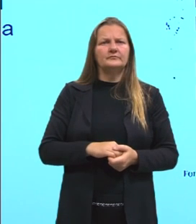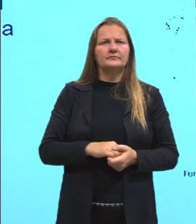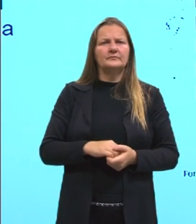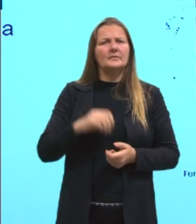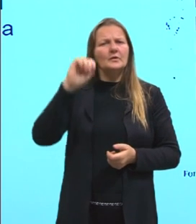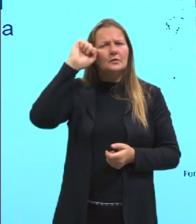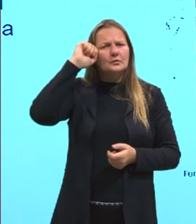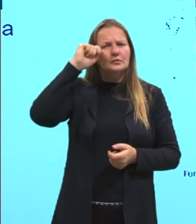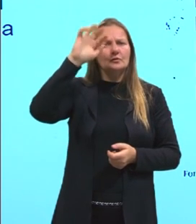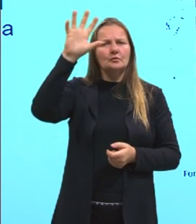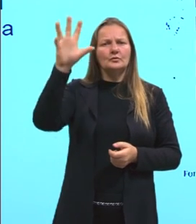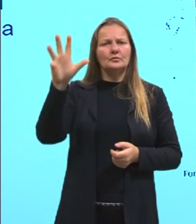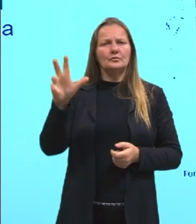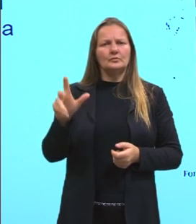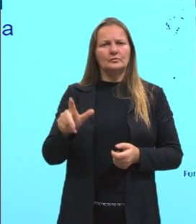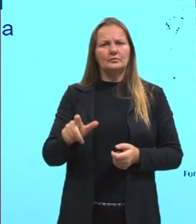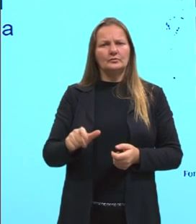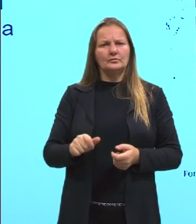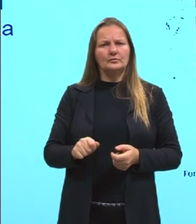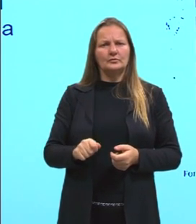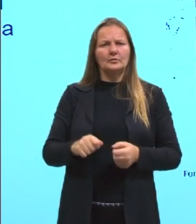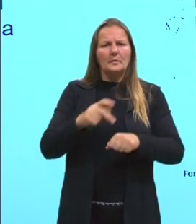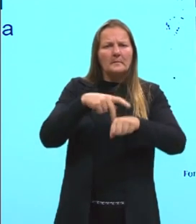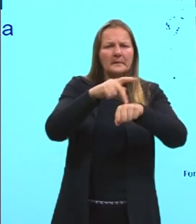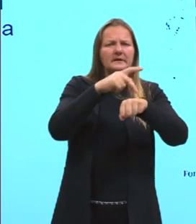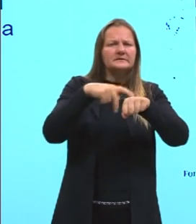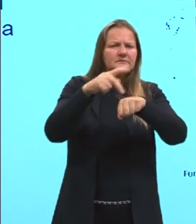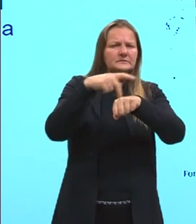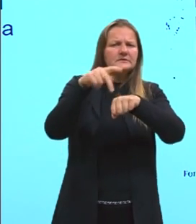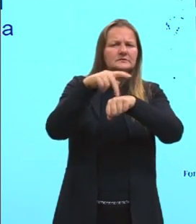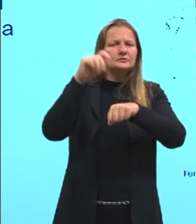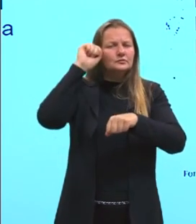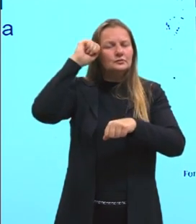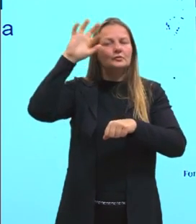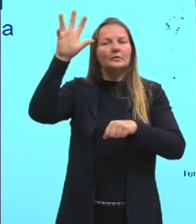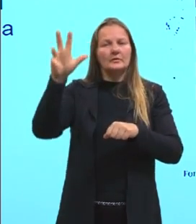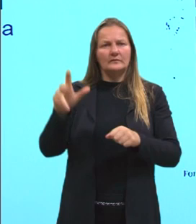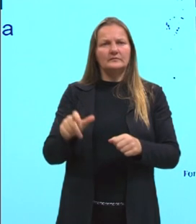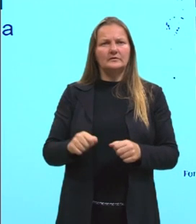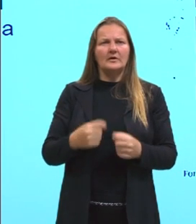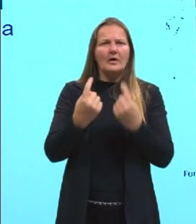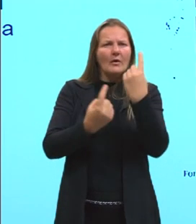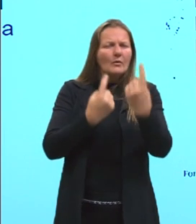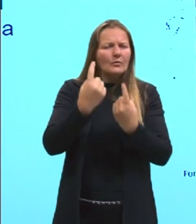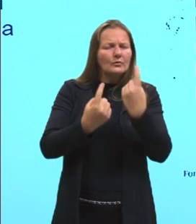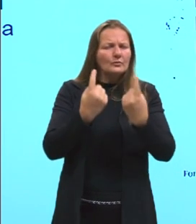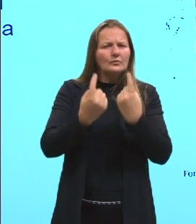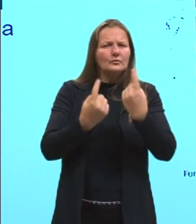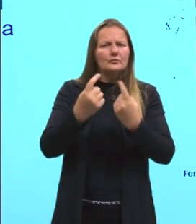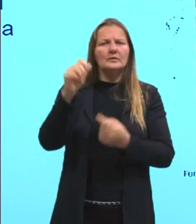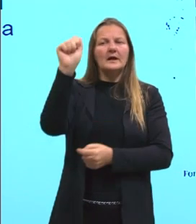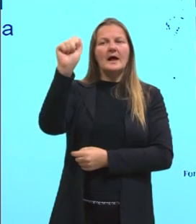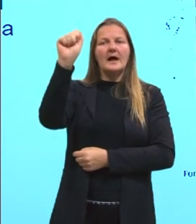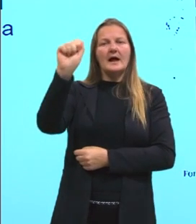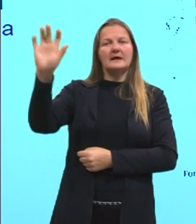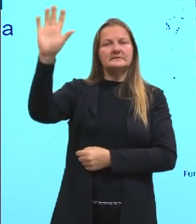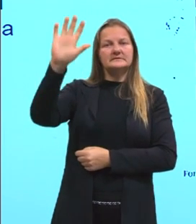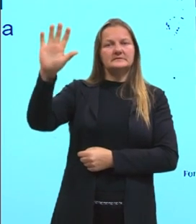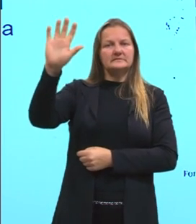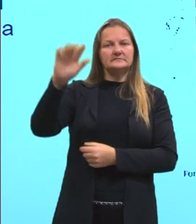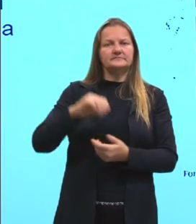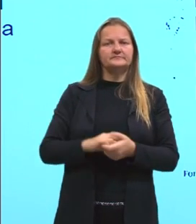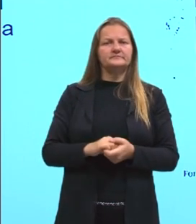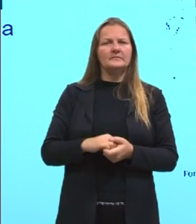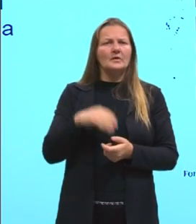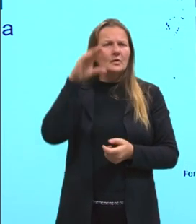muito forte aí dos países africanos, né, alguns países asiáticos, né, um que